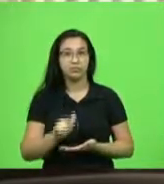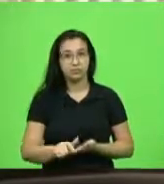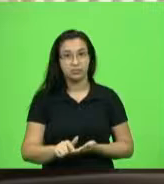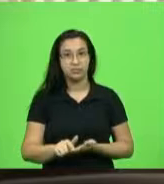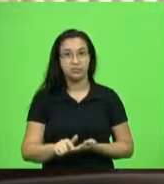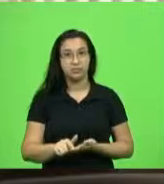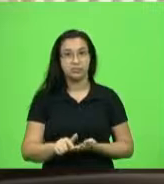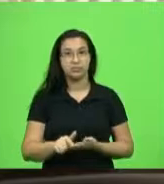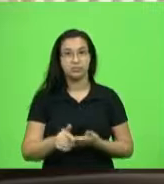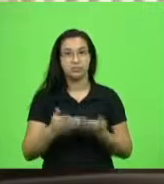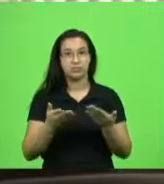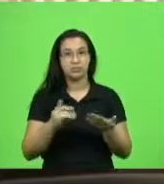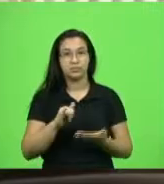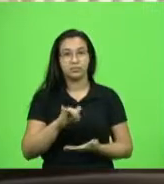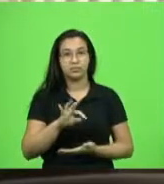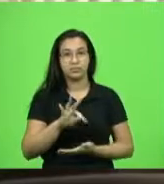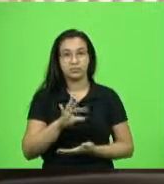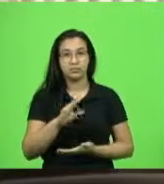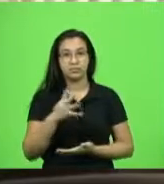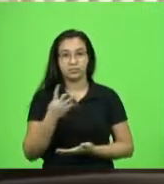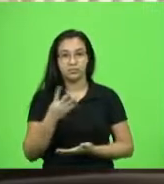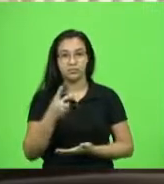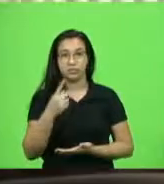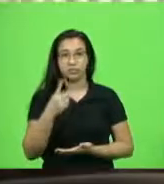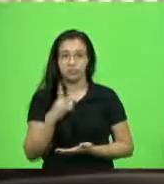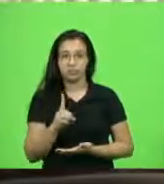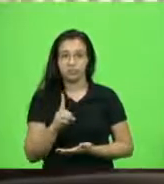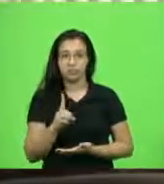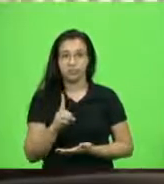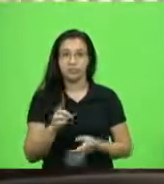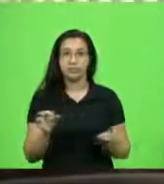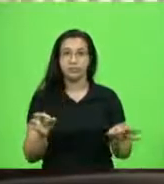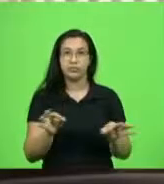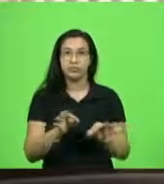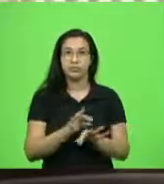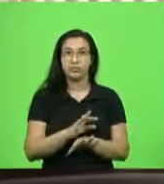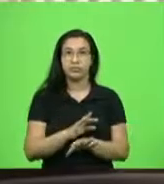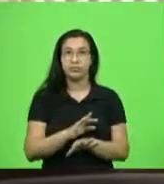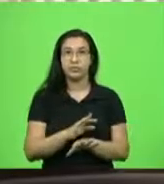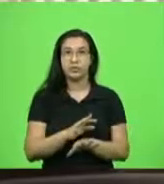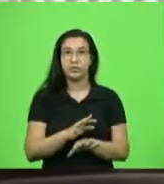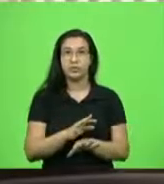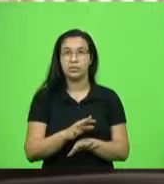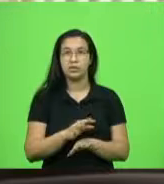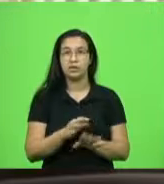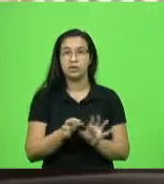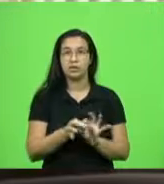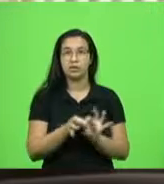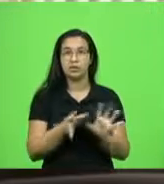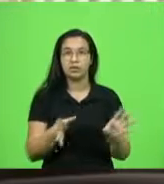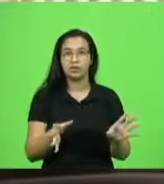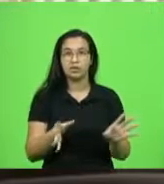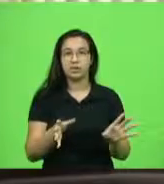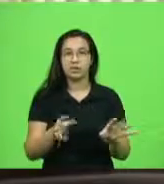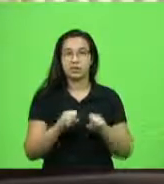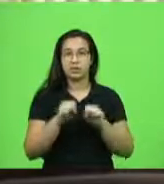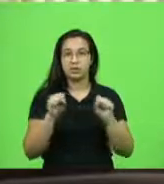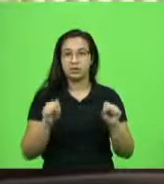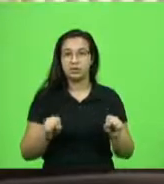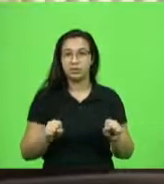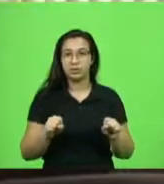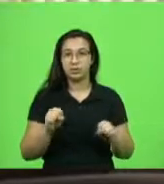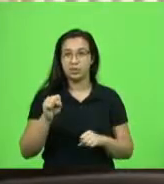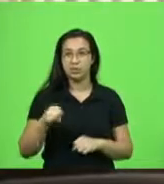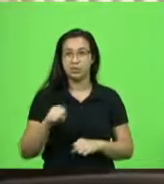pela IT4D, que cessará a disponibilização do sistema CR SAMU nas